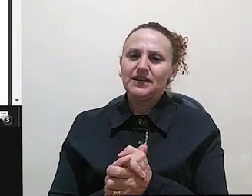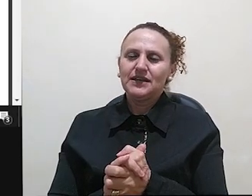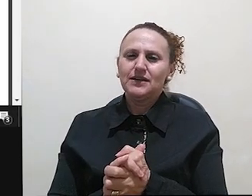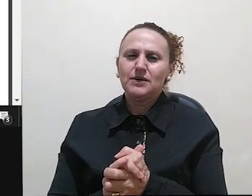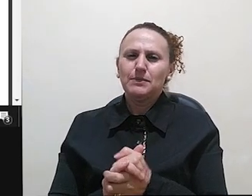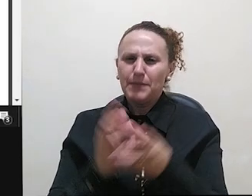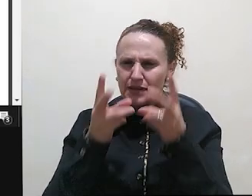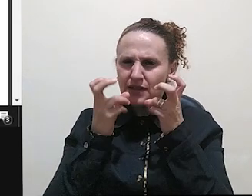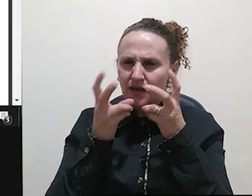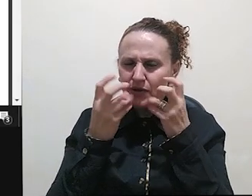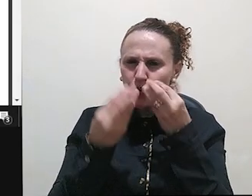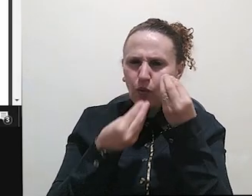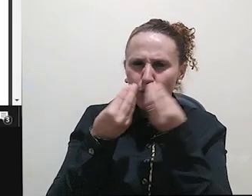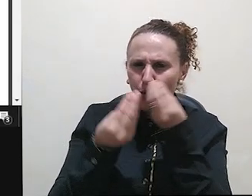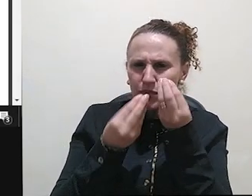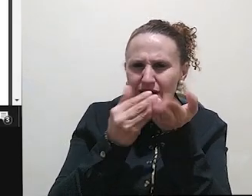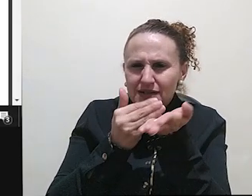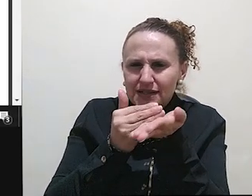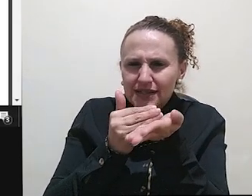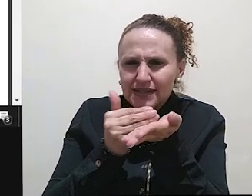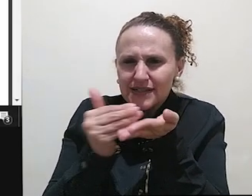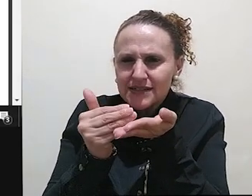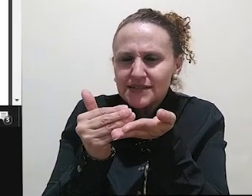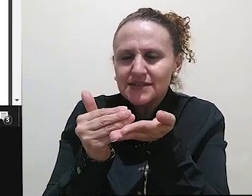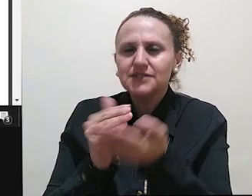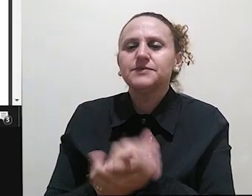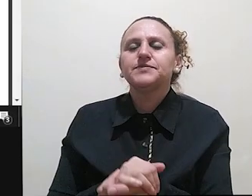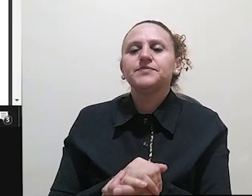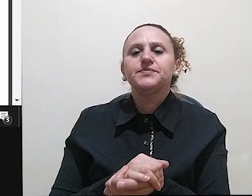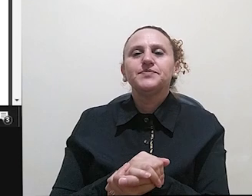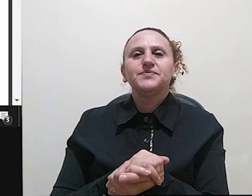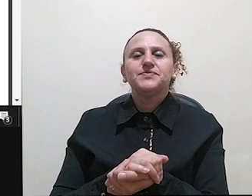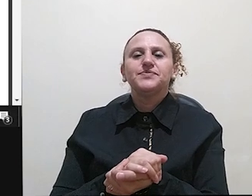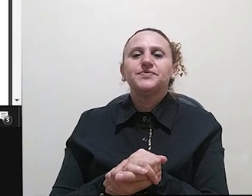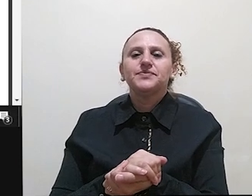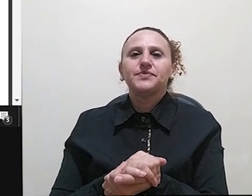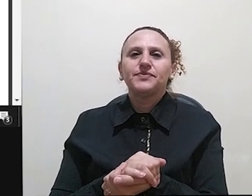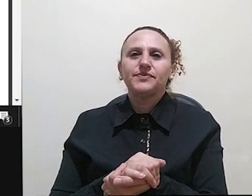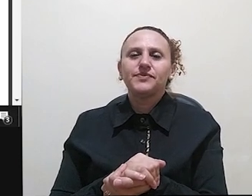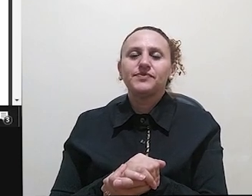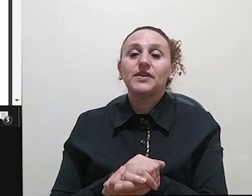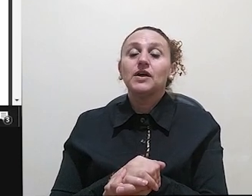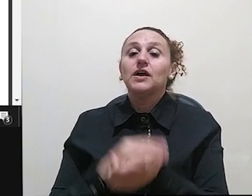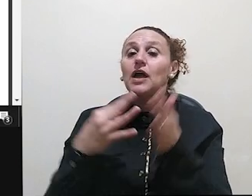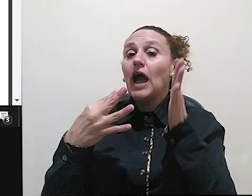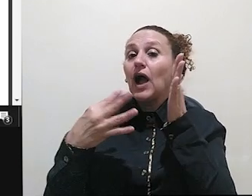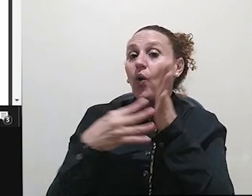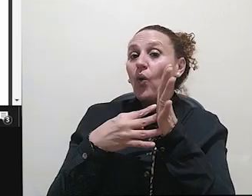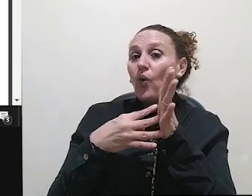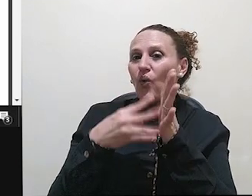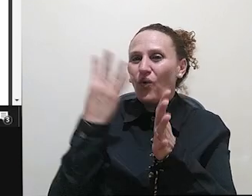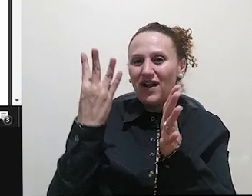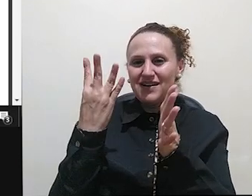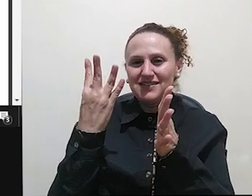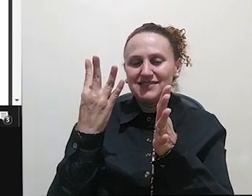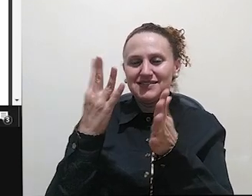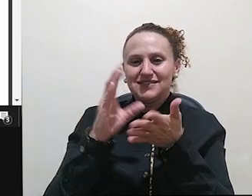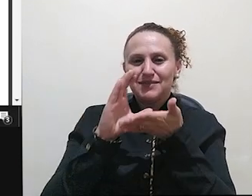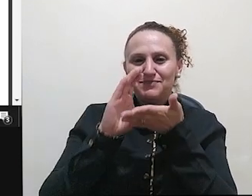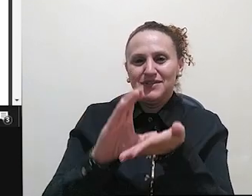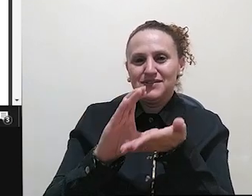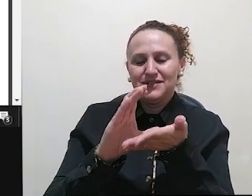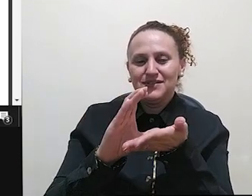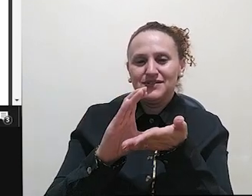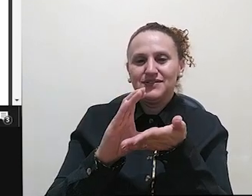ele inicia na sequência. Formalismo e funcionalismo nos estudos linguísticos, quarto capítulo do livro. Então, o título do